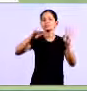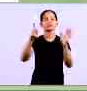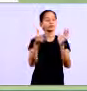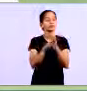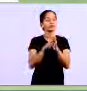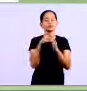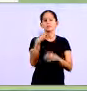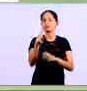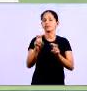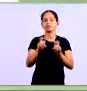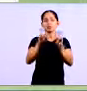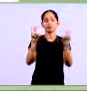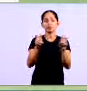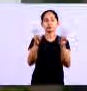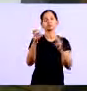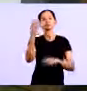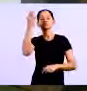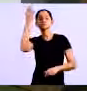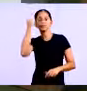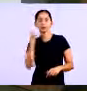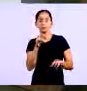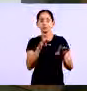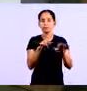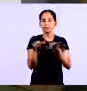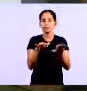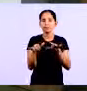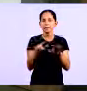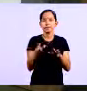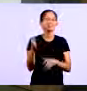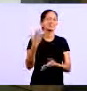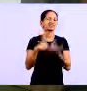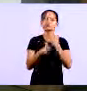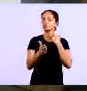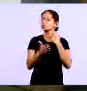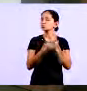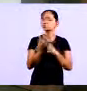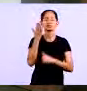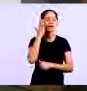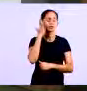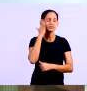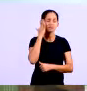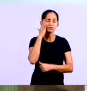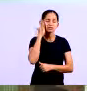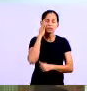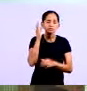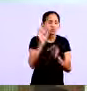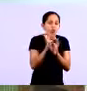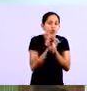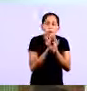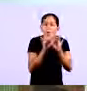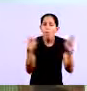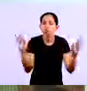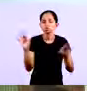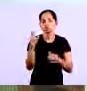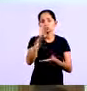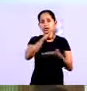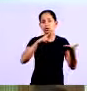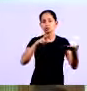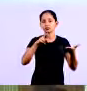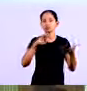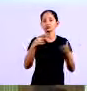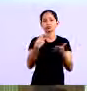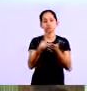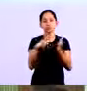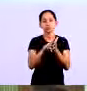essa no Excel se você tiver um pouquinho de habilidade no Excel ela faz autossoma ela faz uma série de questões ali que você pode tirar como relatórios para você tá